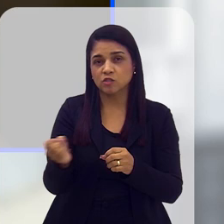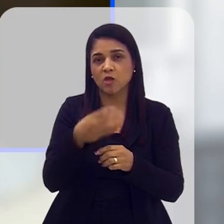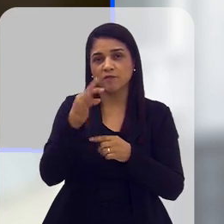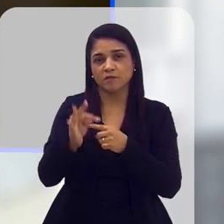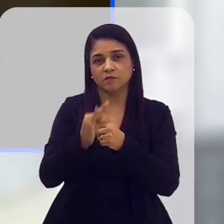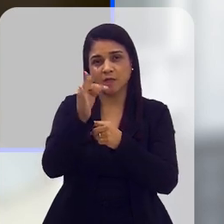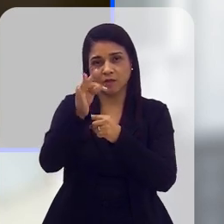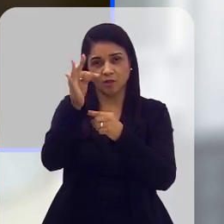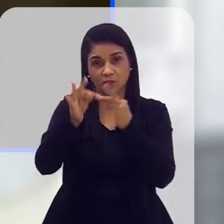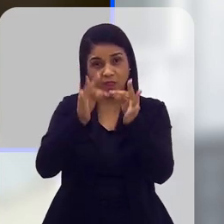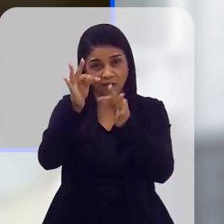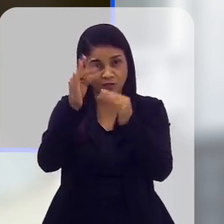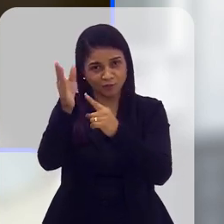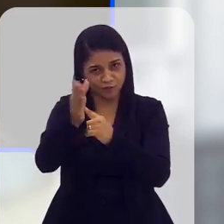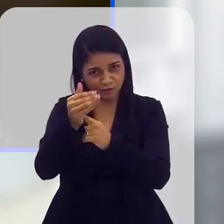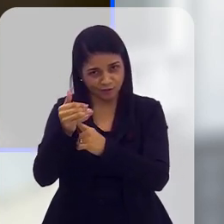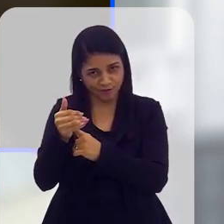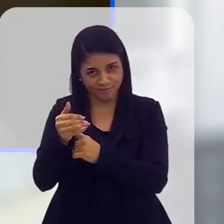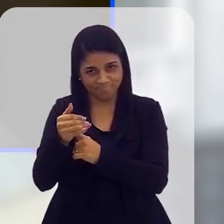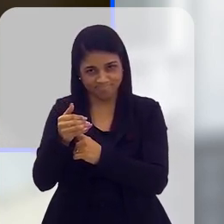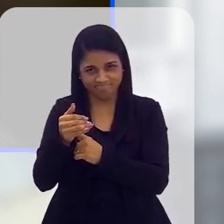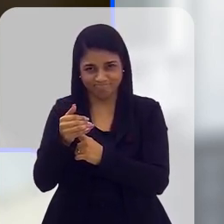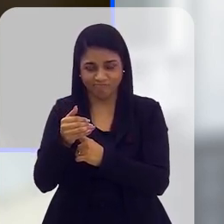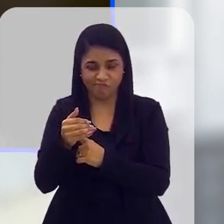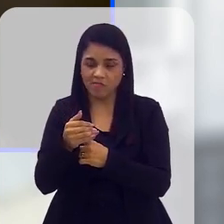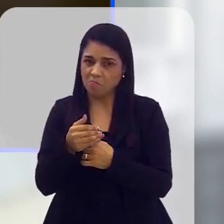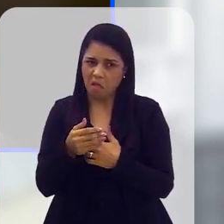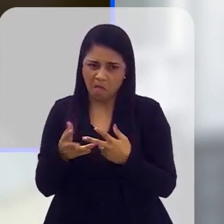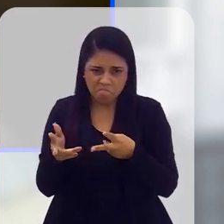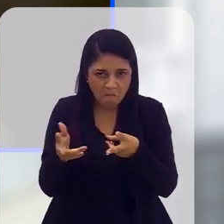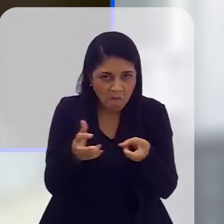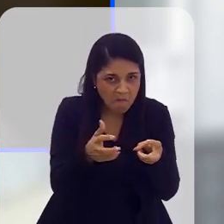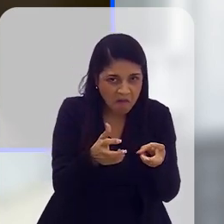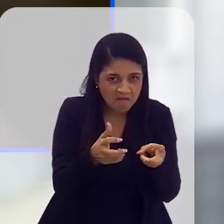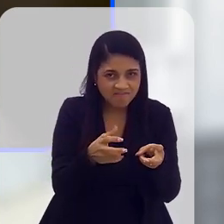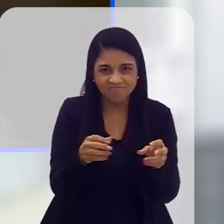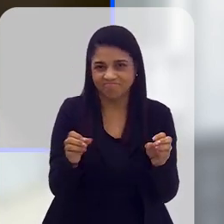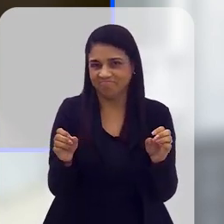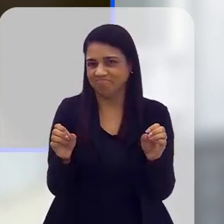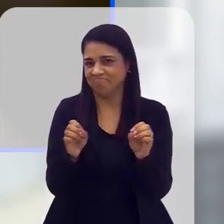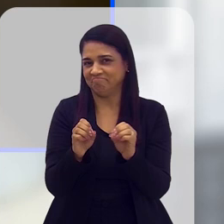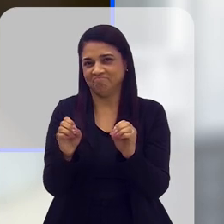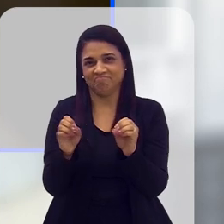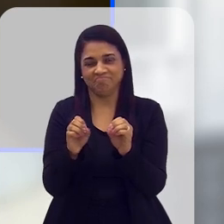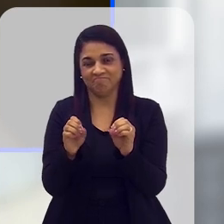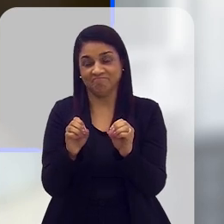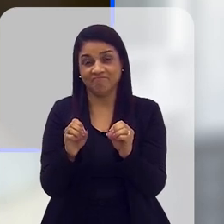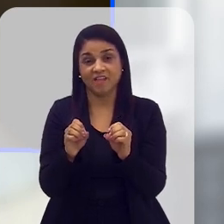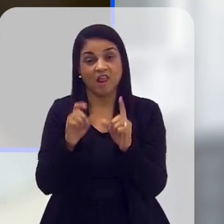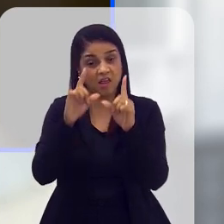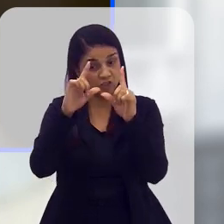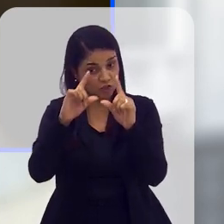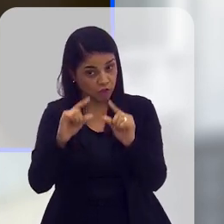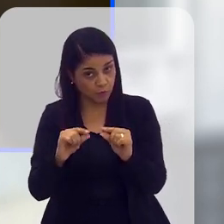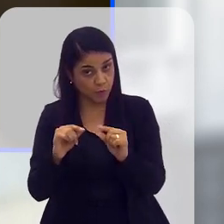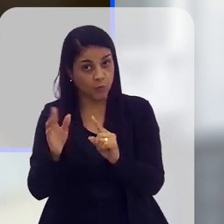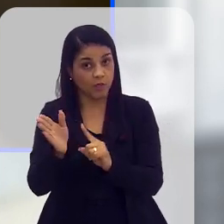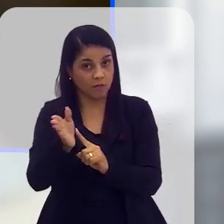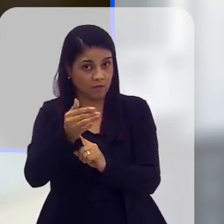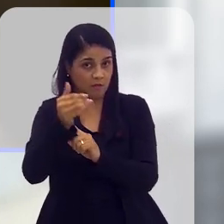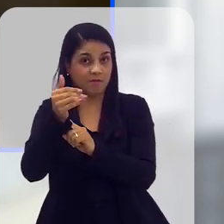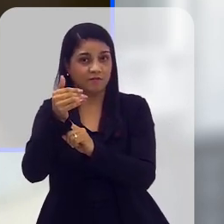com as novas tecnologias que iriam ser criadas. E não é o que está acontecendo, muito pelo contrário. Essas tecnologias, elas podem